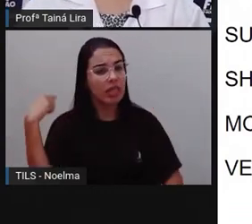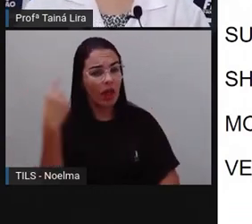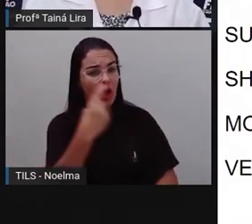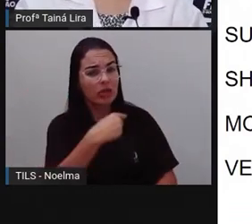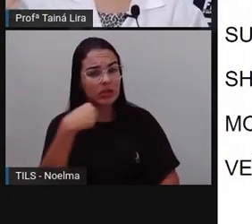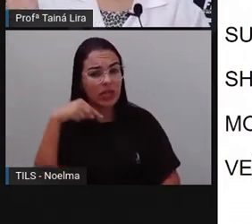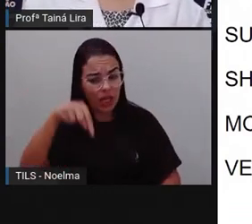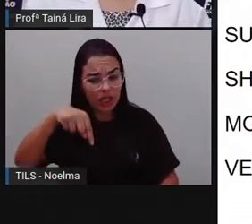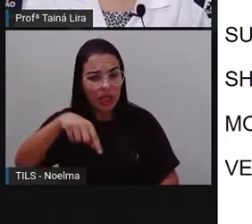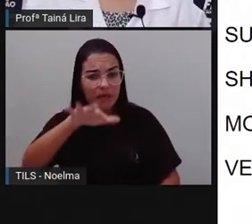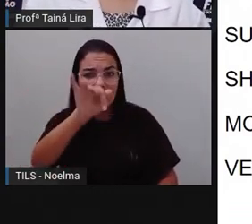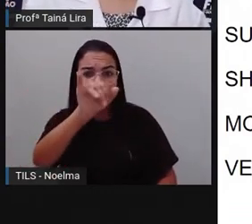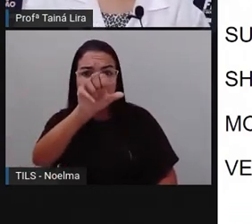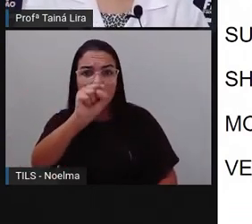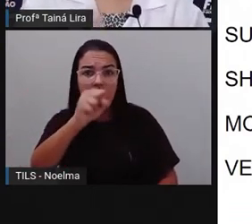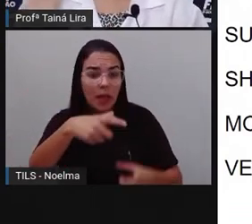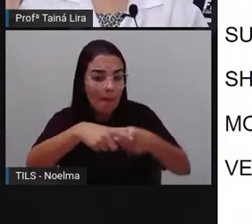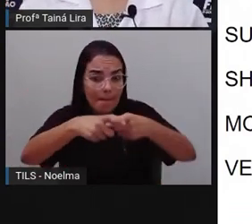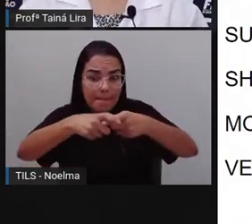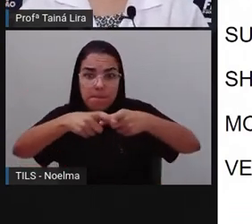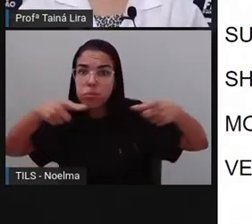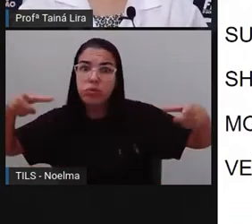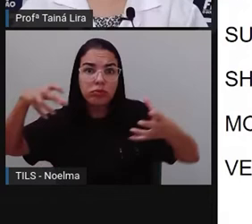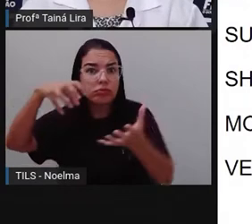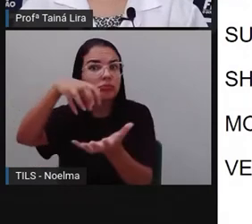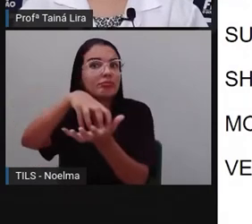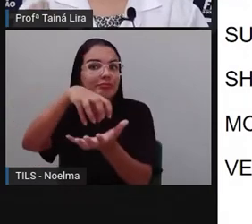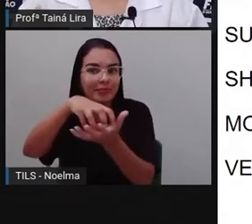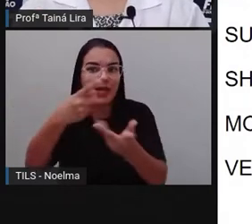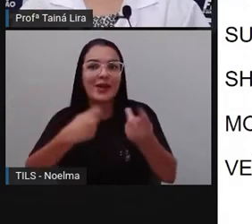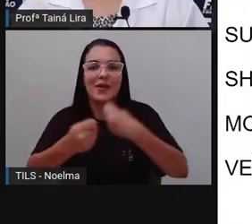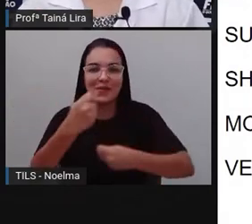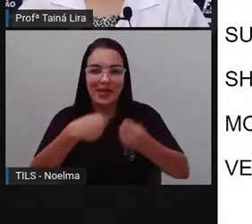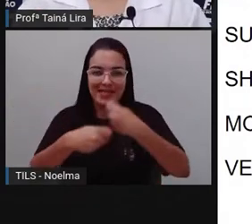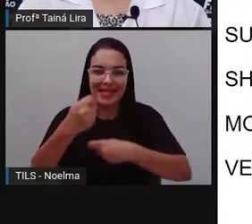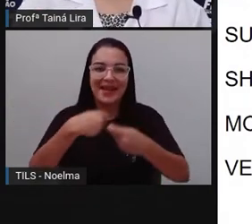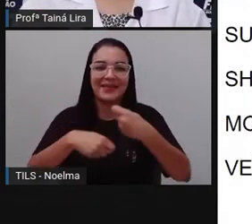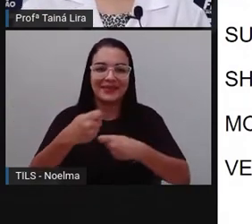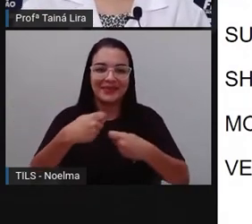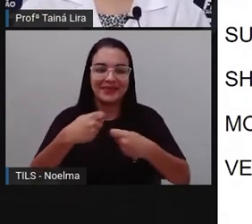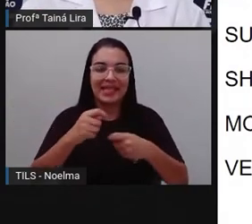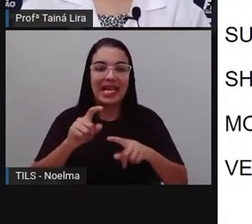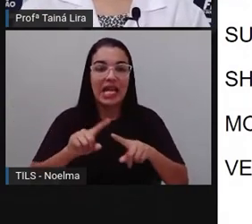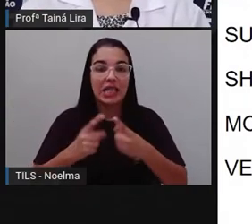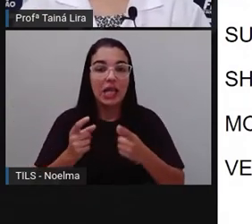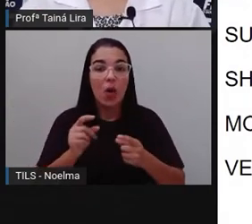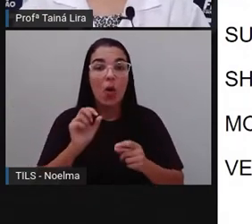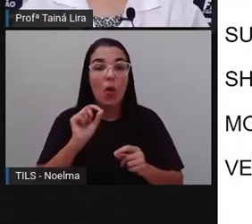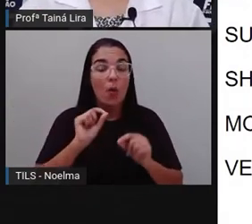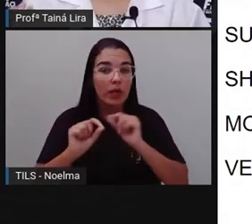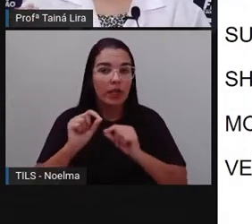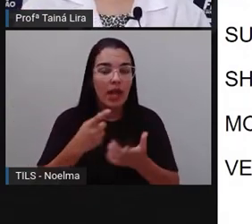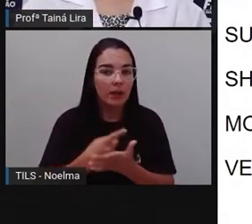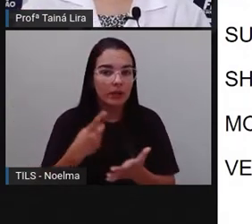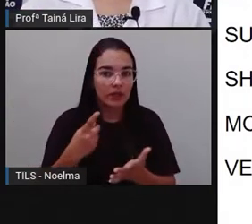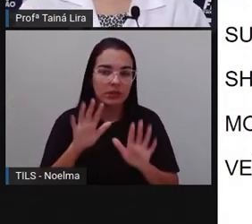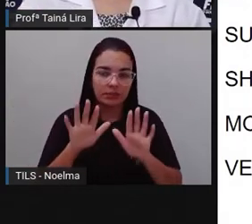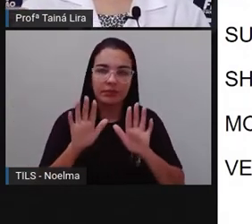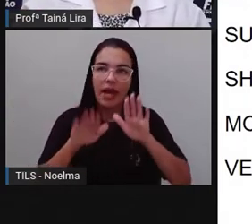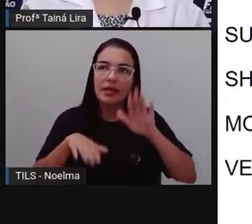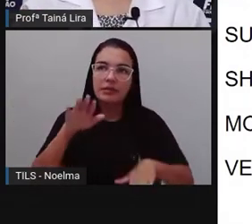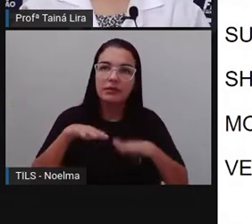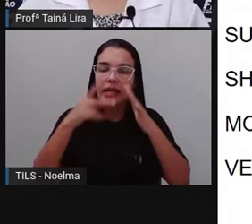grande centro. Feira de Santana é um grande centro comercial, tá? Geralmente as pessoas que